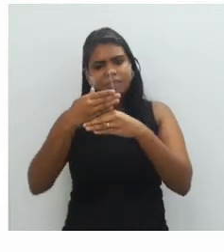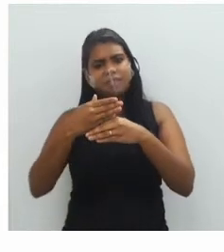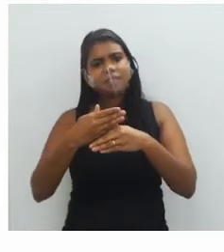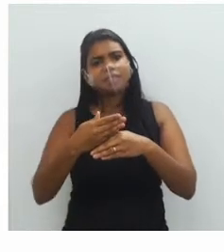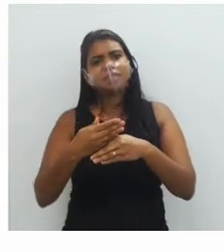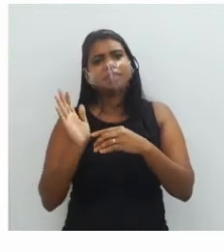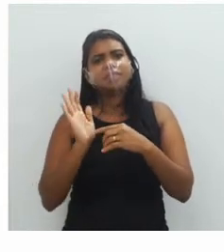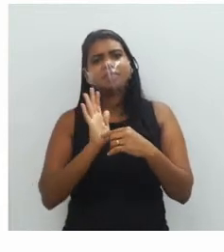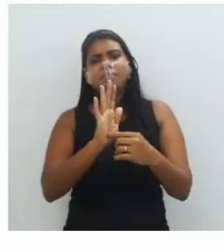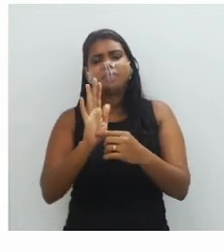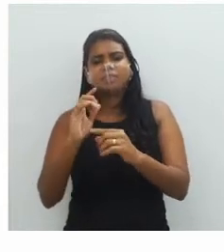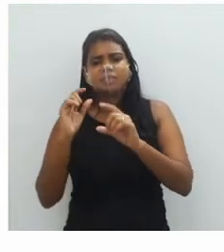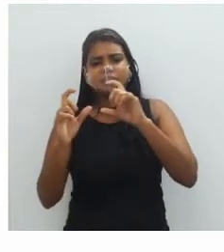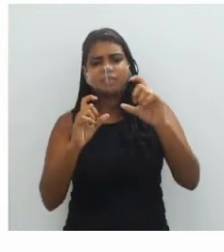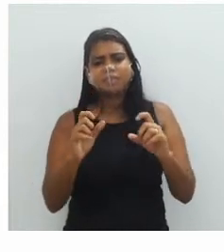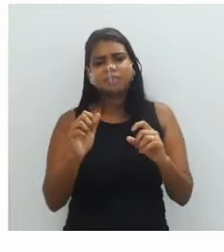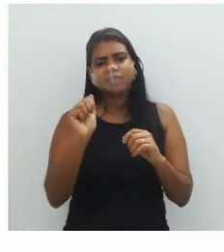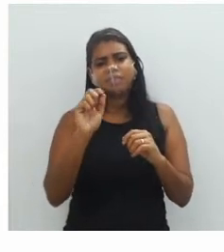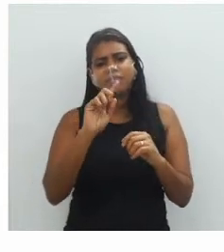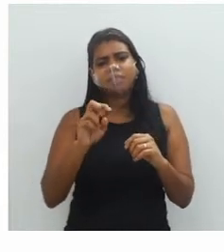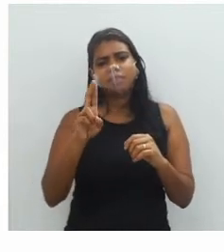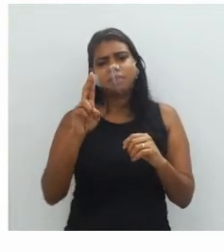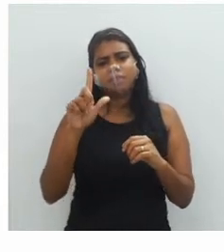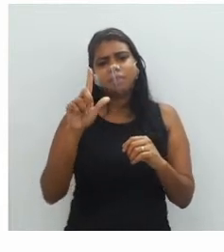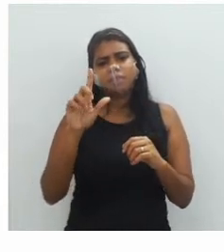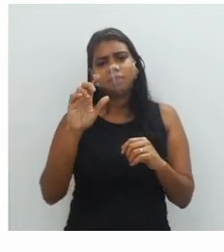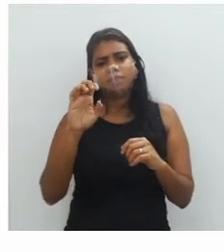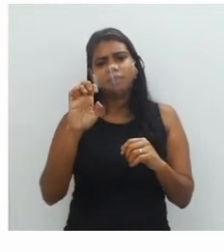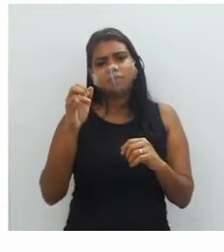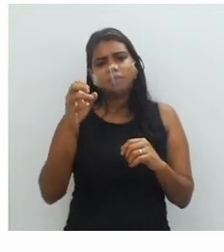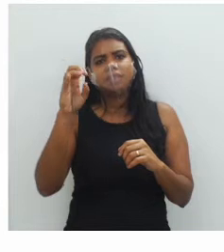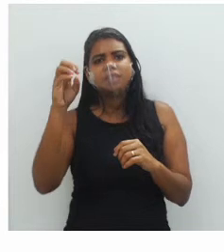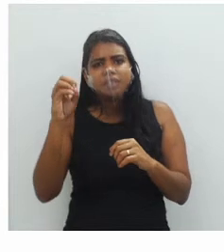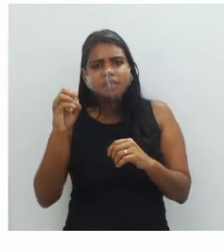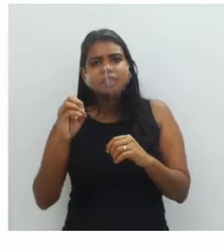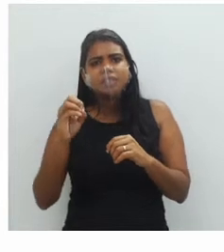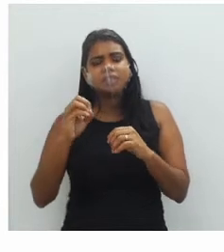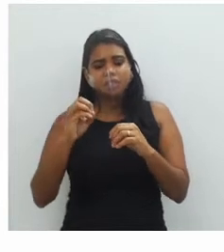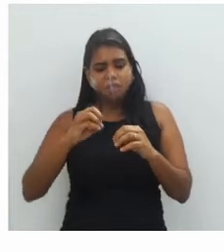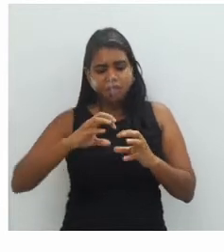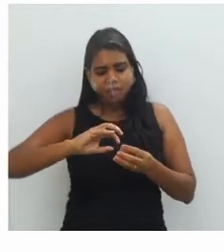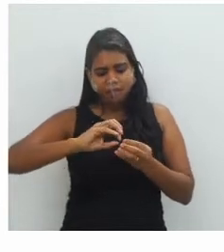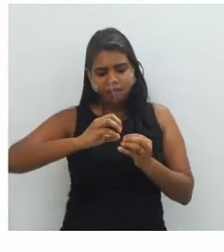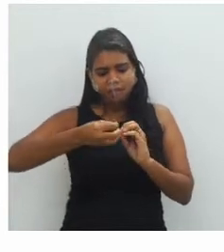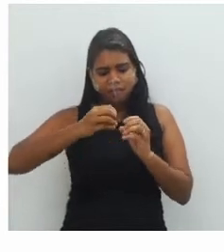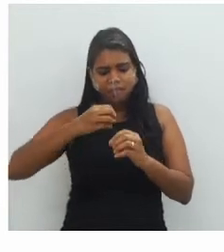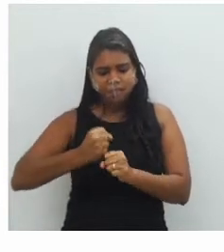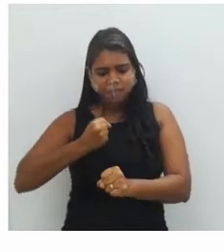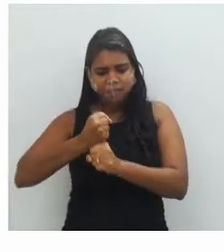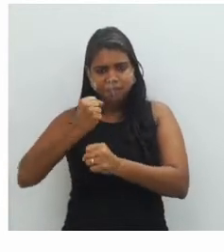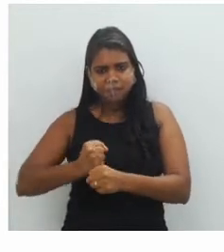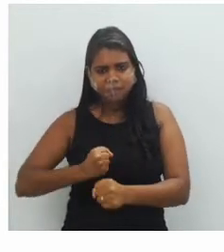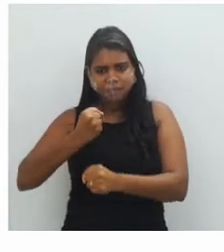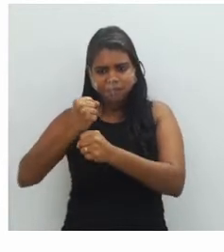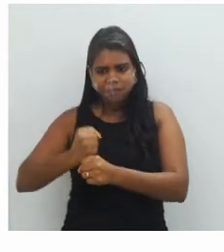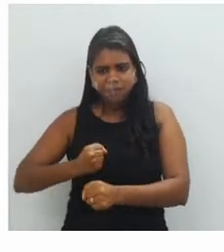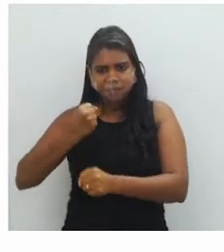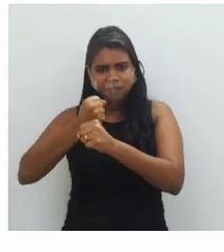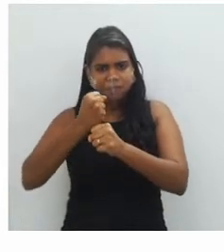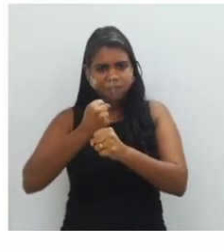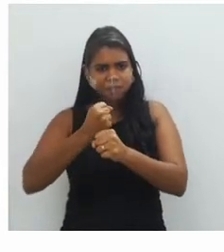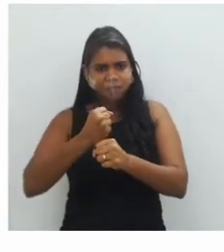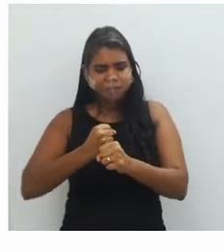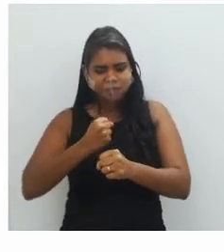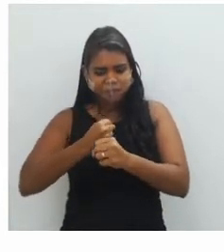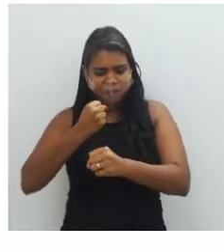esses azulejos, uns pintados e outros não. E ela recobre essas ruínas, essas partes partidas da parede